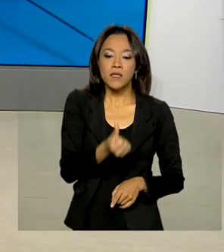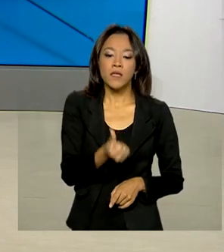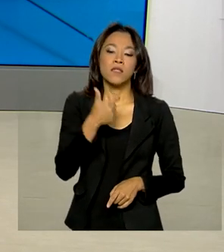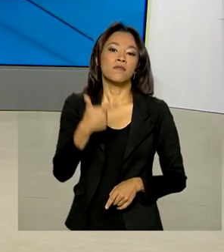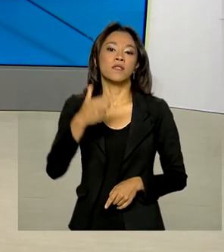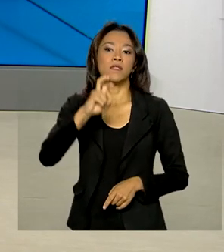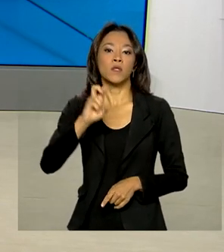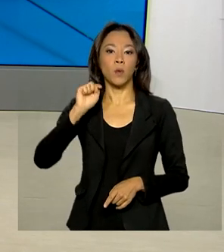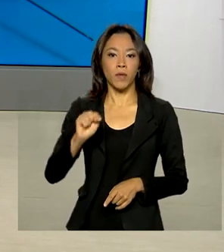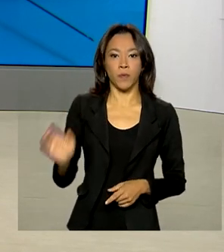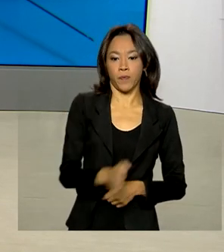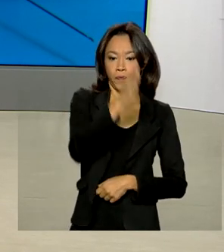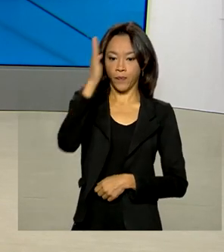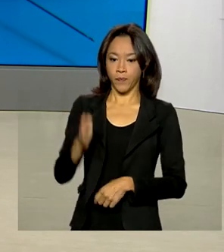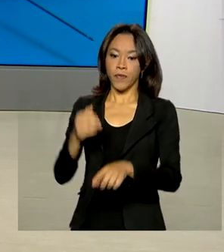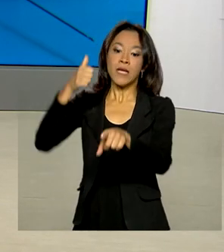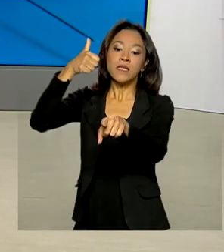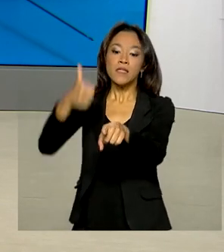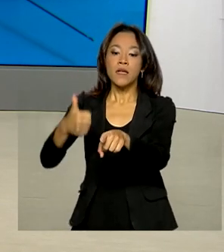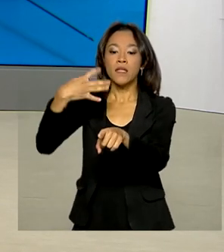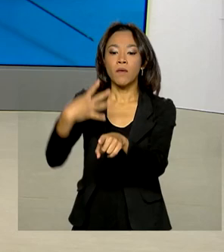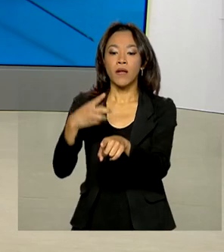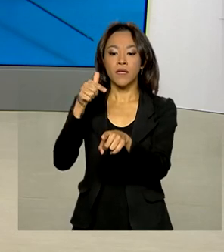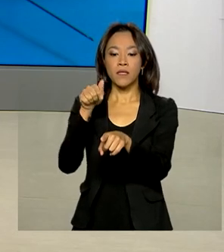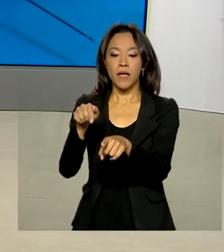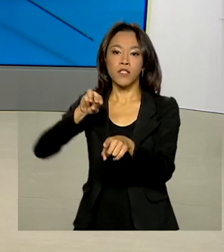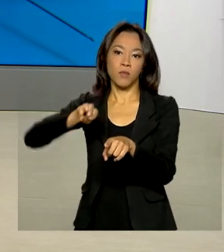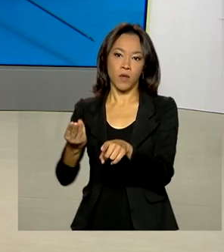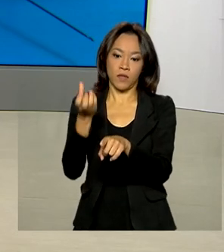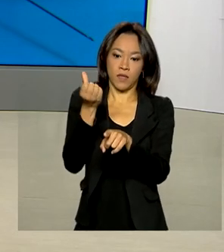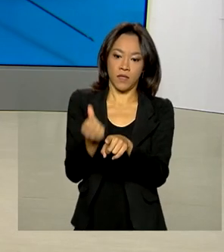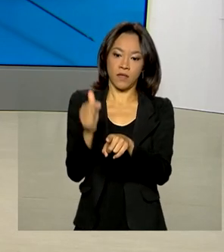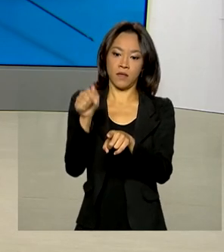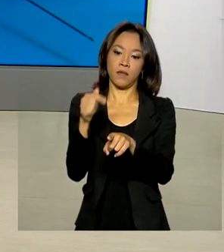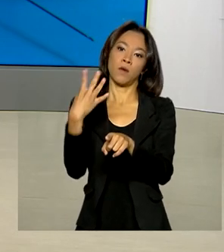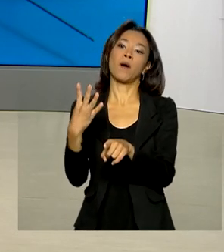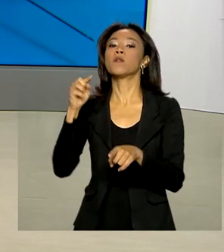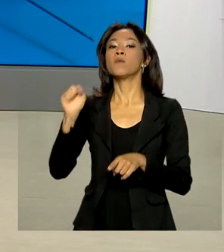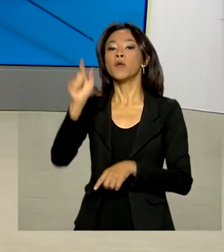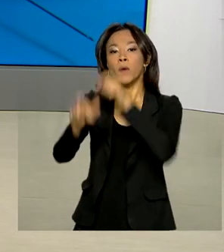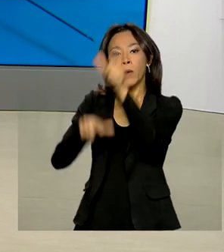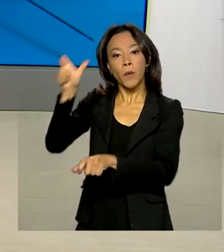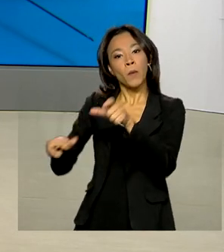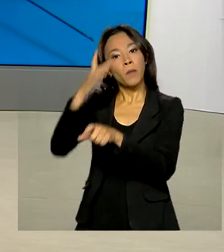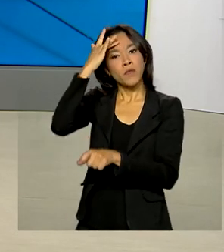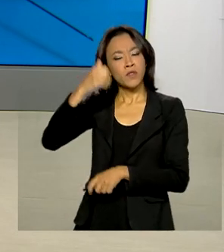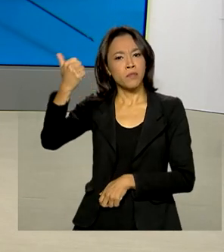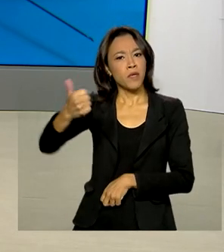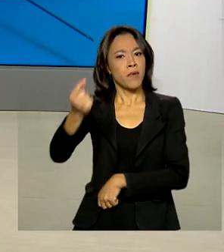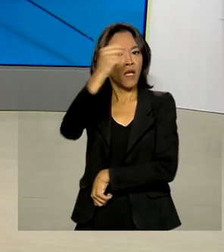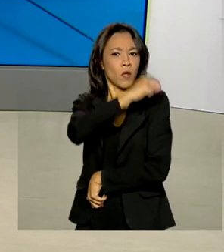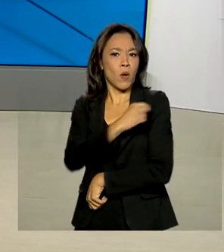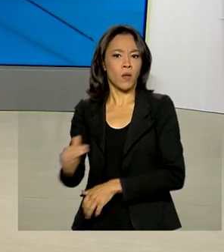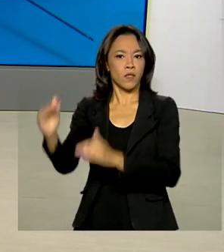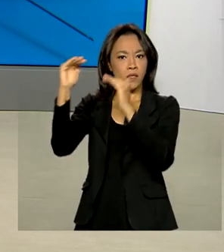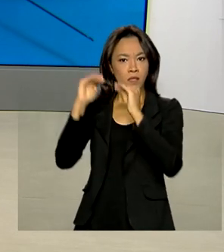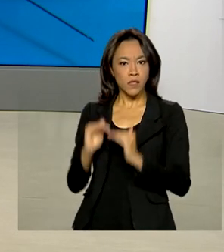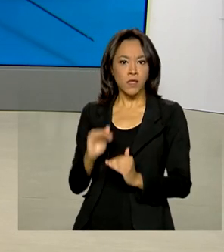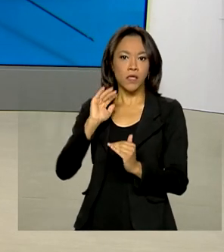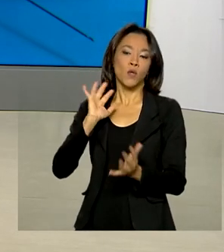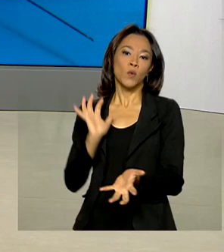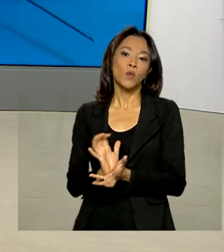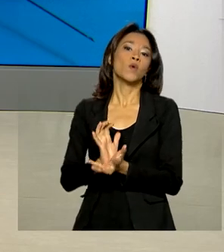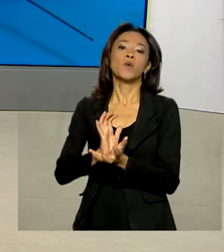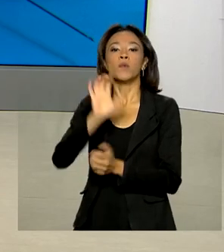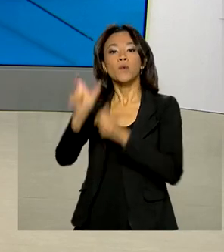mil. 147 milhões e 674 mil pessoas tomaram a primeira dose. E o número de brasileiros que